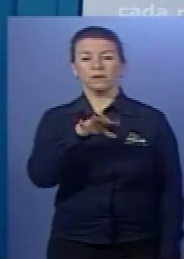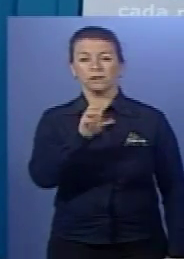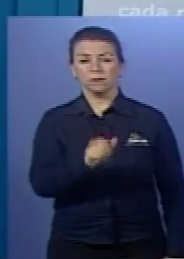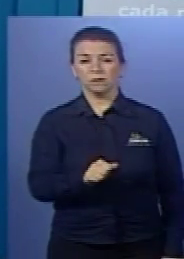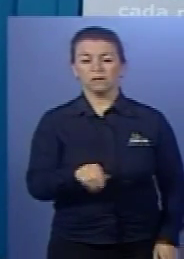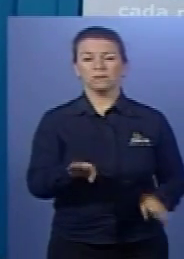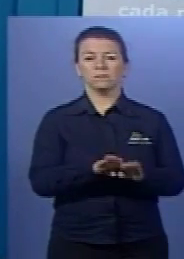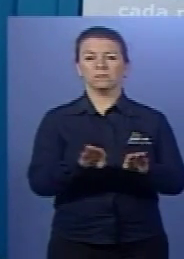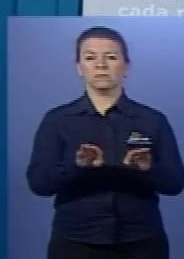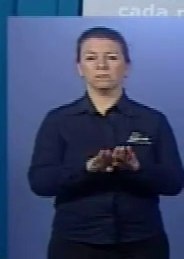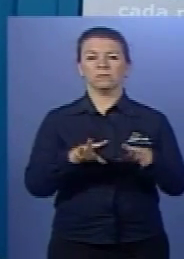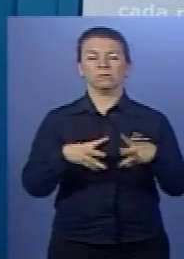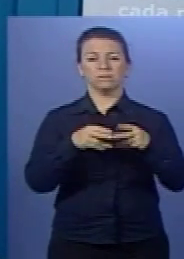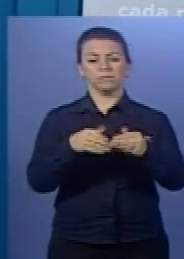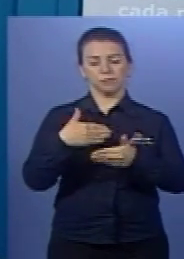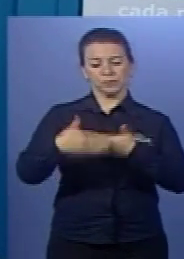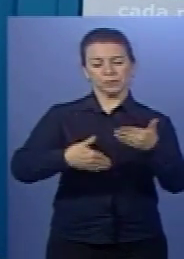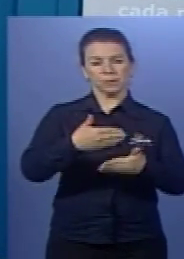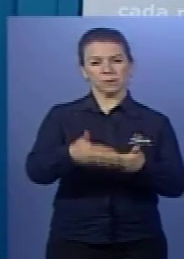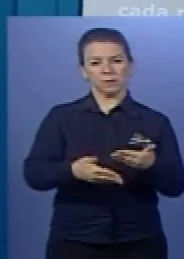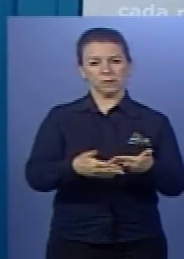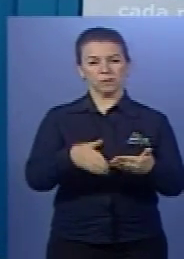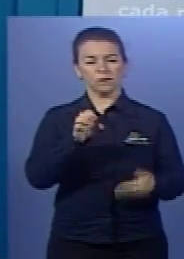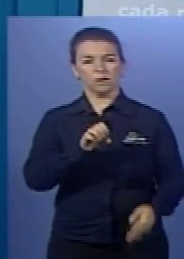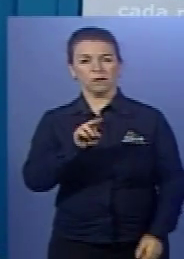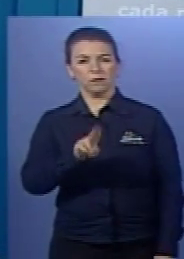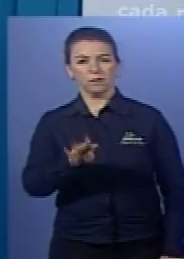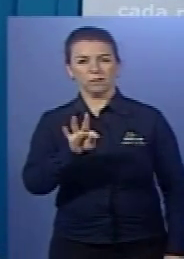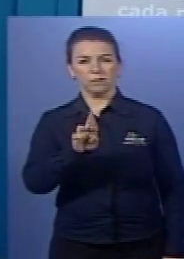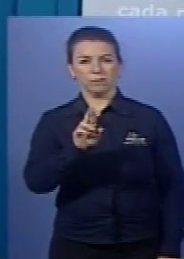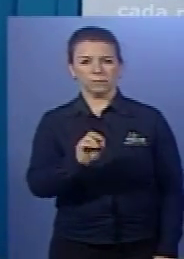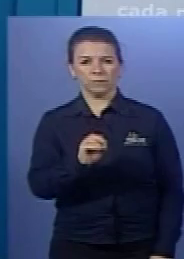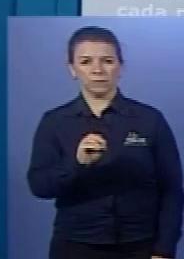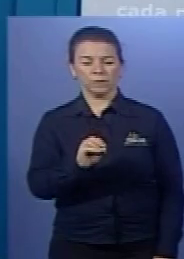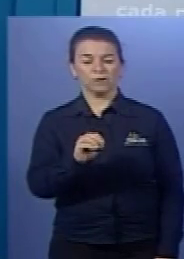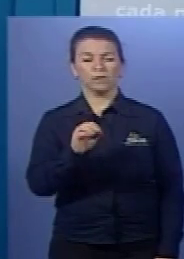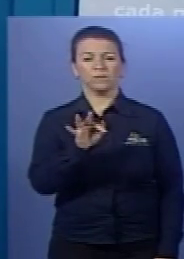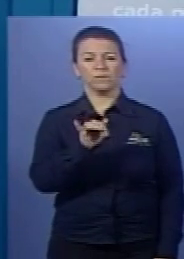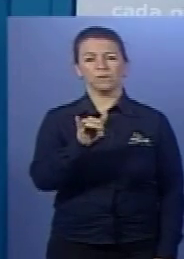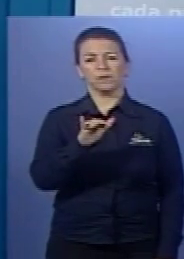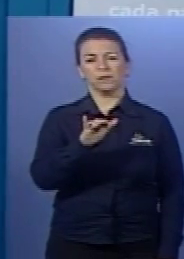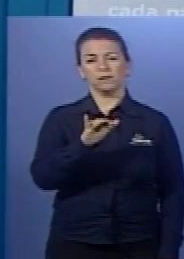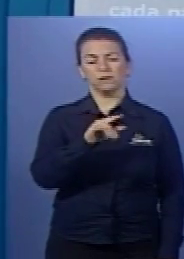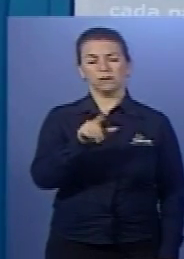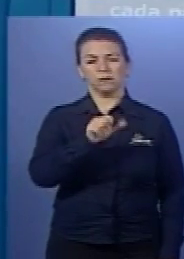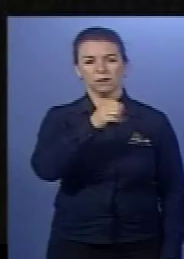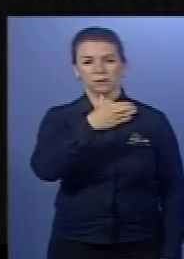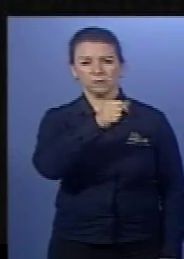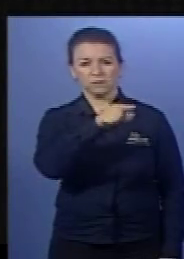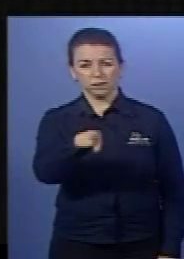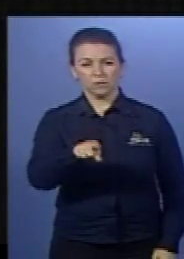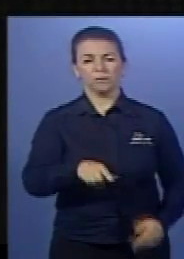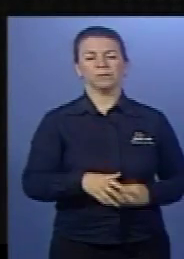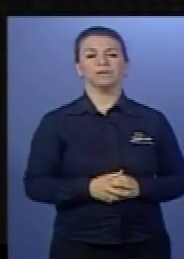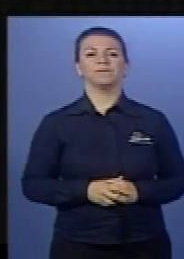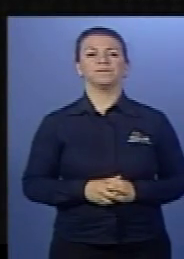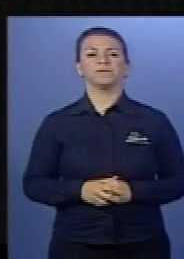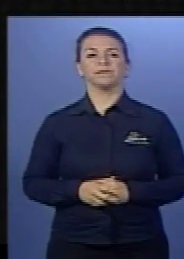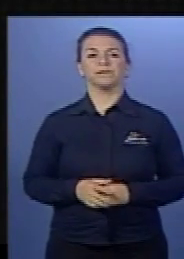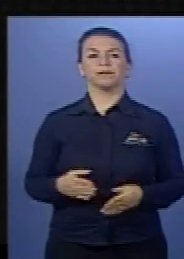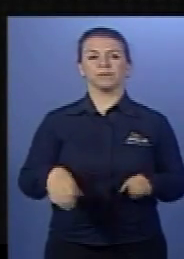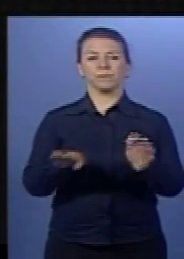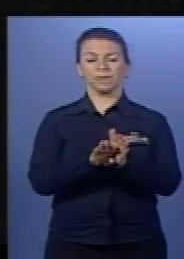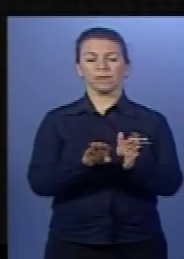processo da eutrofização. São temas recorrentes e você tem que dar uma olhada. Acompanhe comigo lá na questão de novo. Aí diz assim,